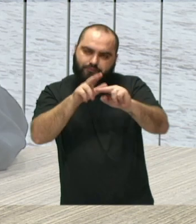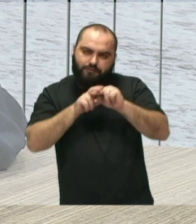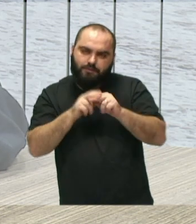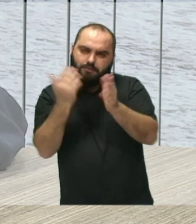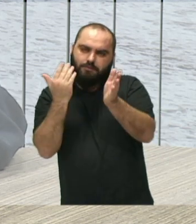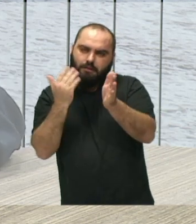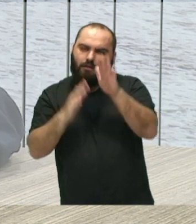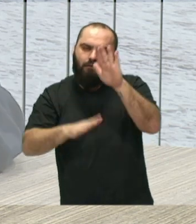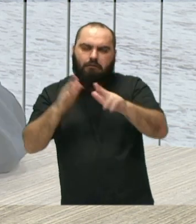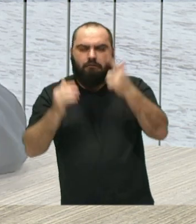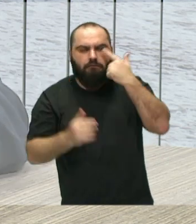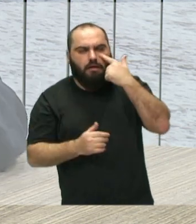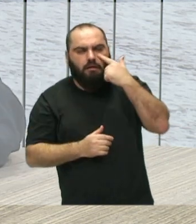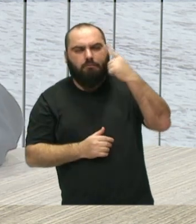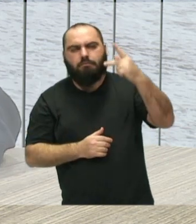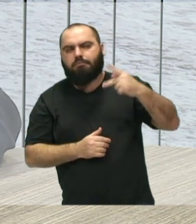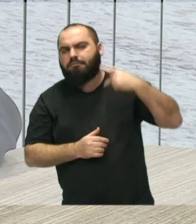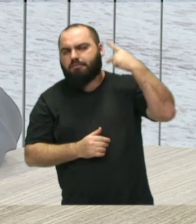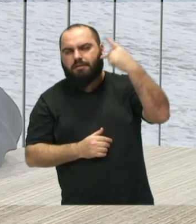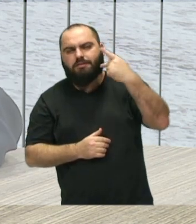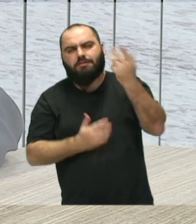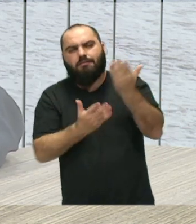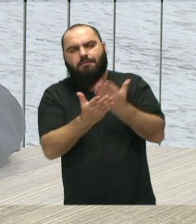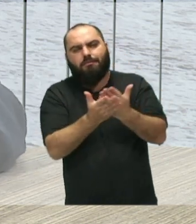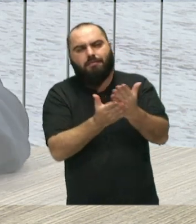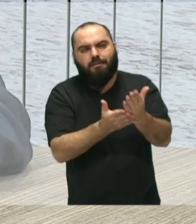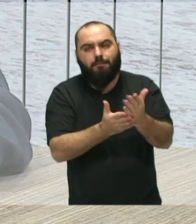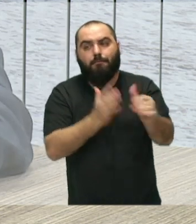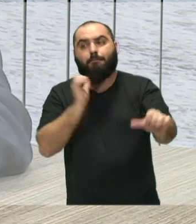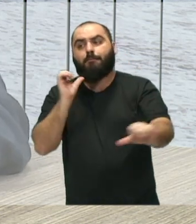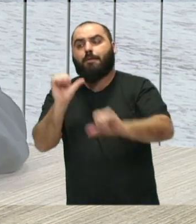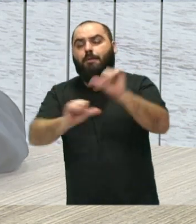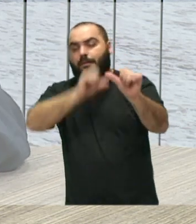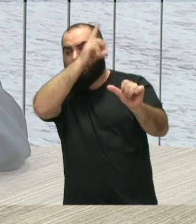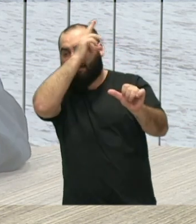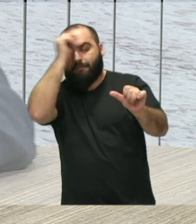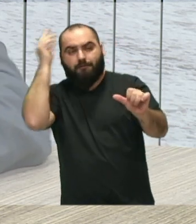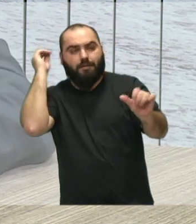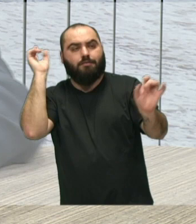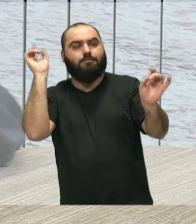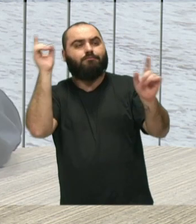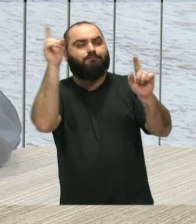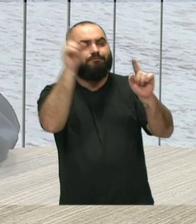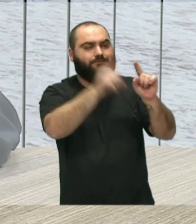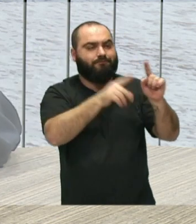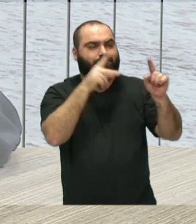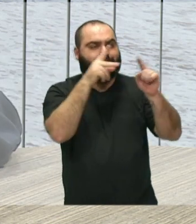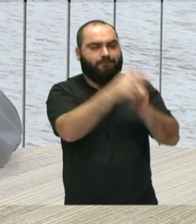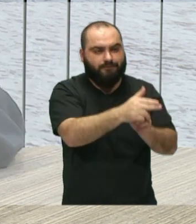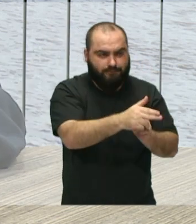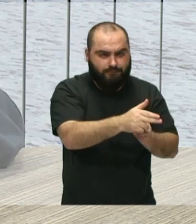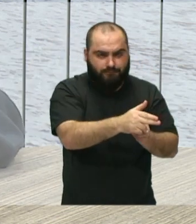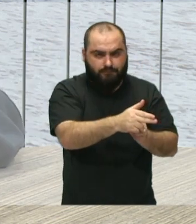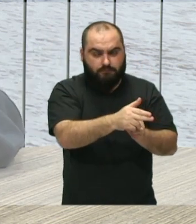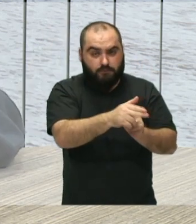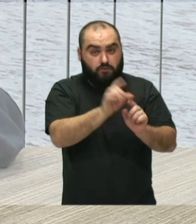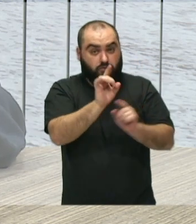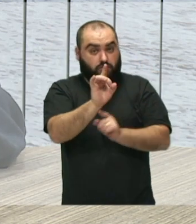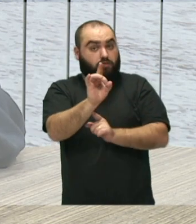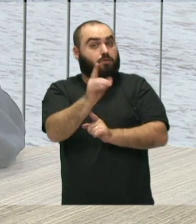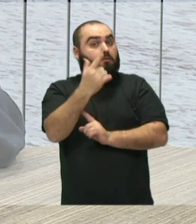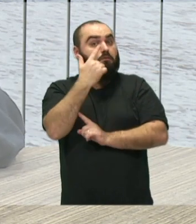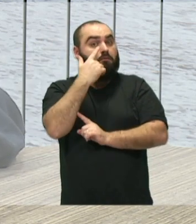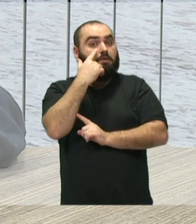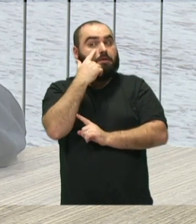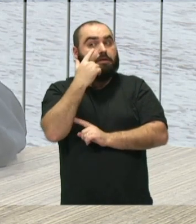começam e, quando muda o governo, acaba não tendo uma continuidade. Então, só o fato de termos chegado até aqui, né?